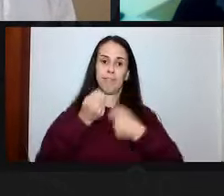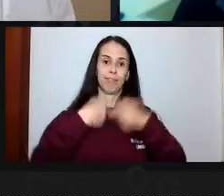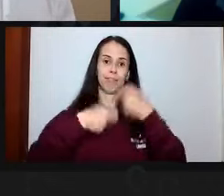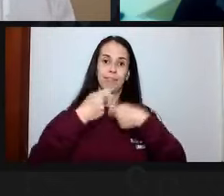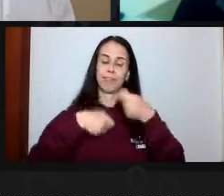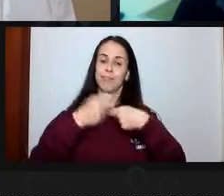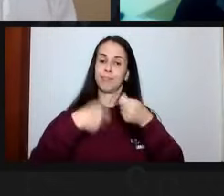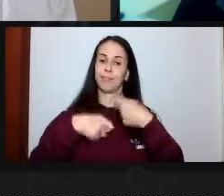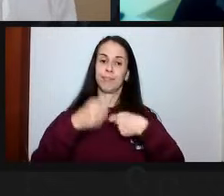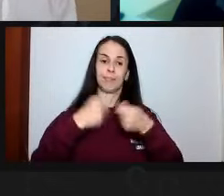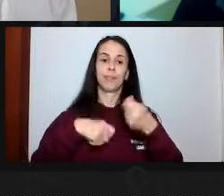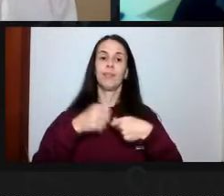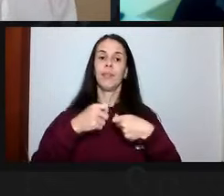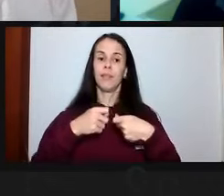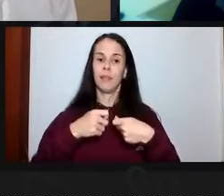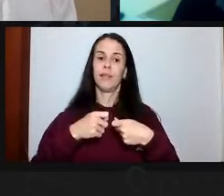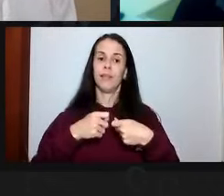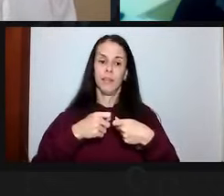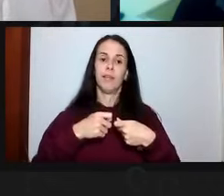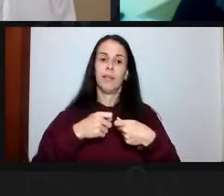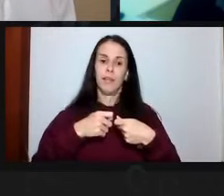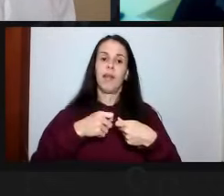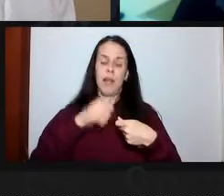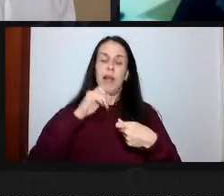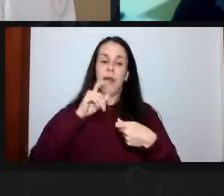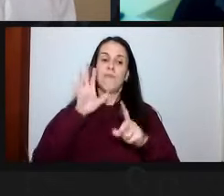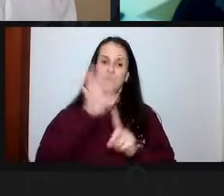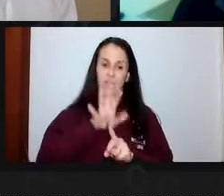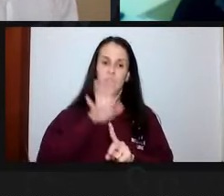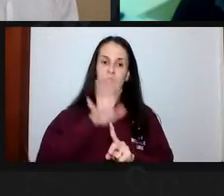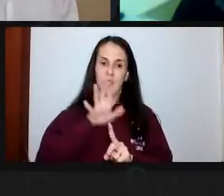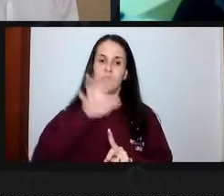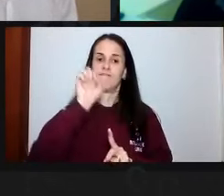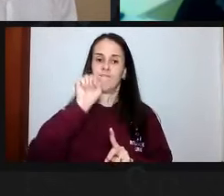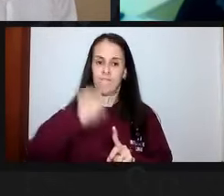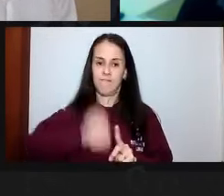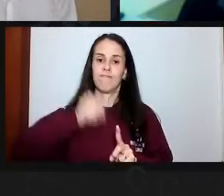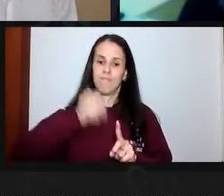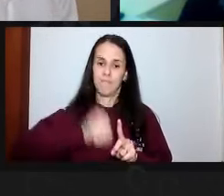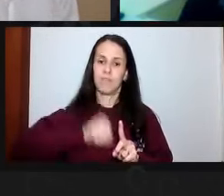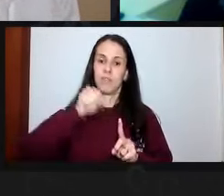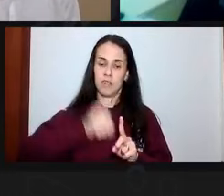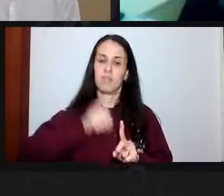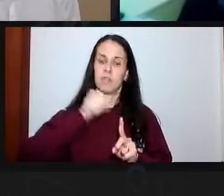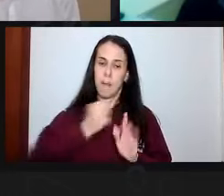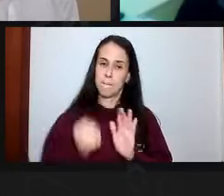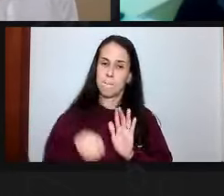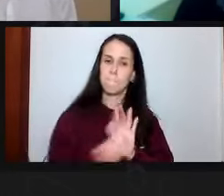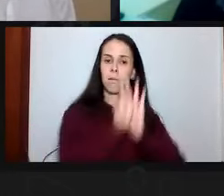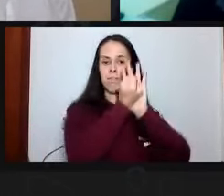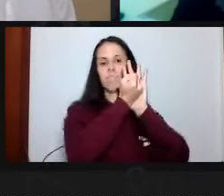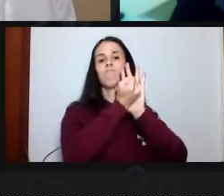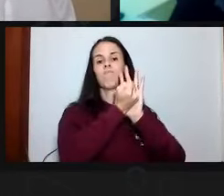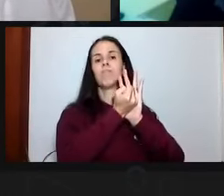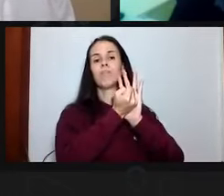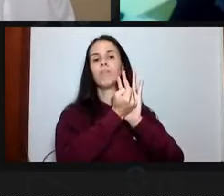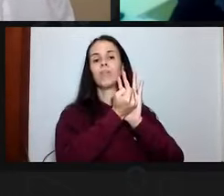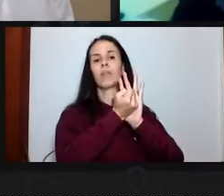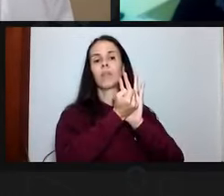que de forma treslocada vai chegar. Ela vai chegar e vai impactar na universidade.